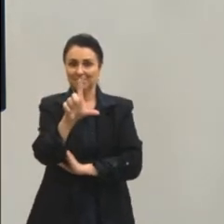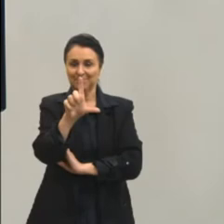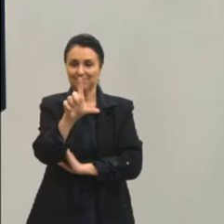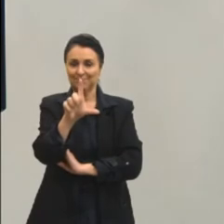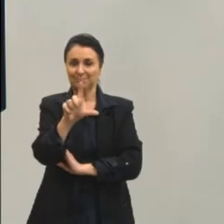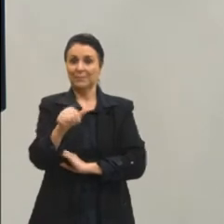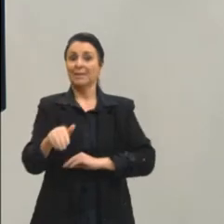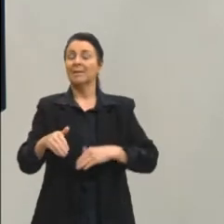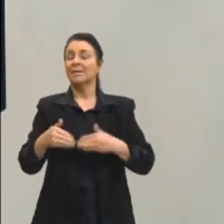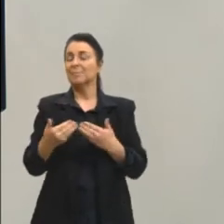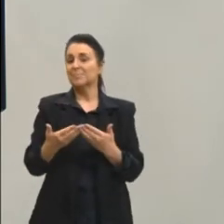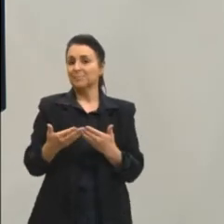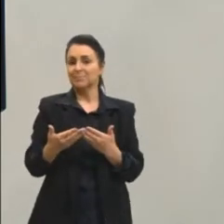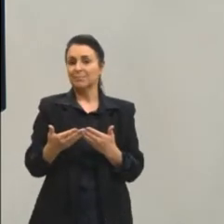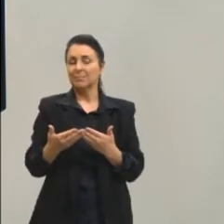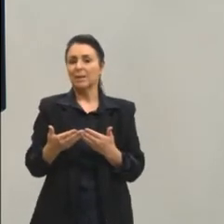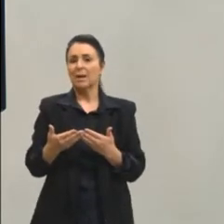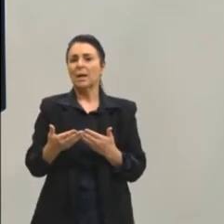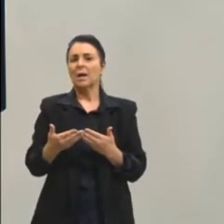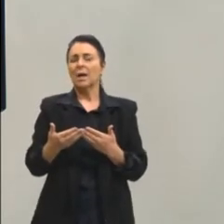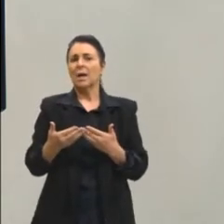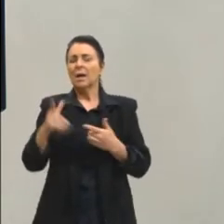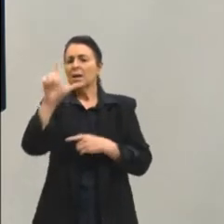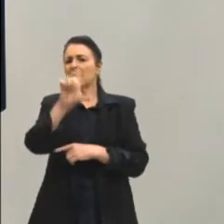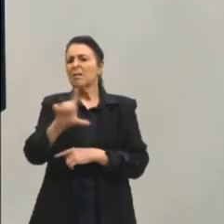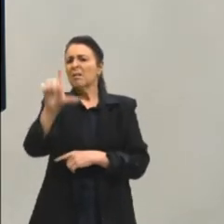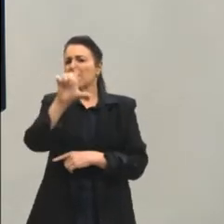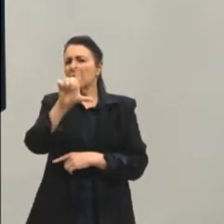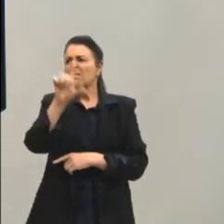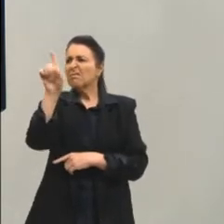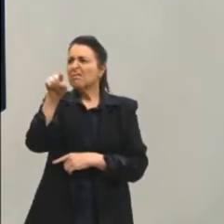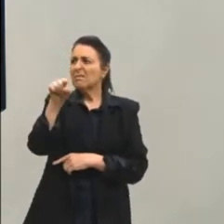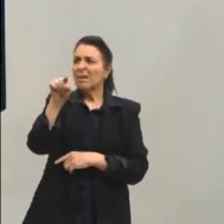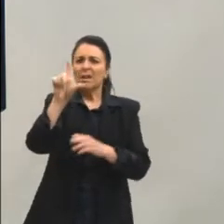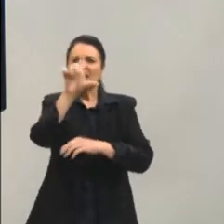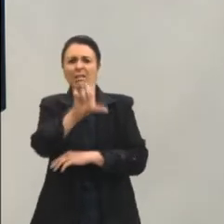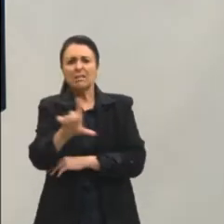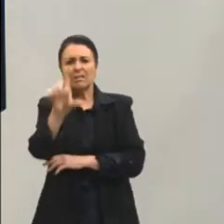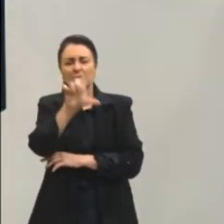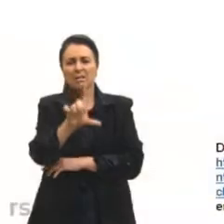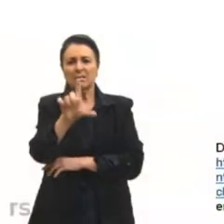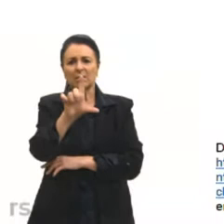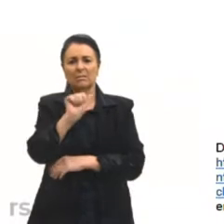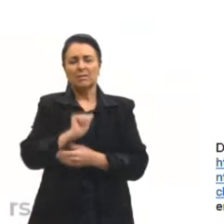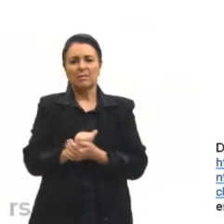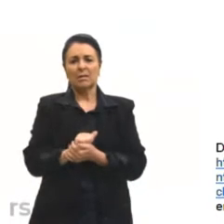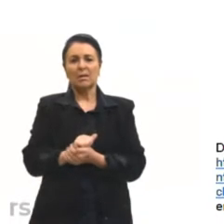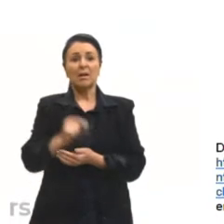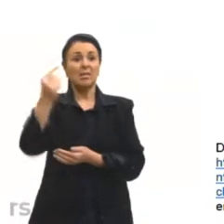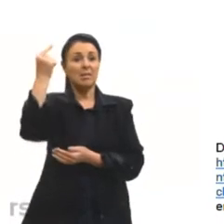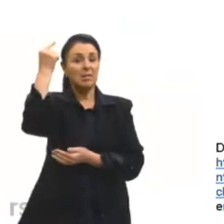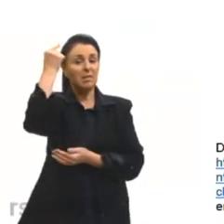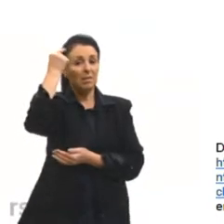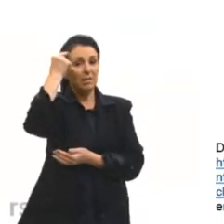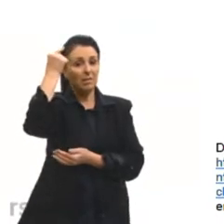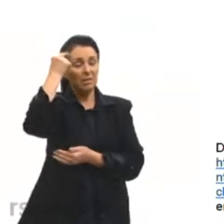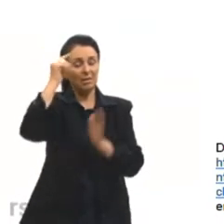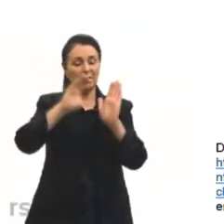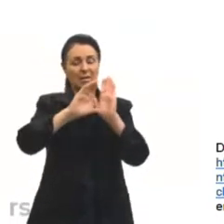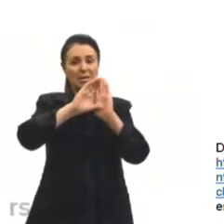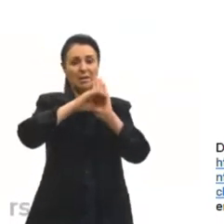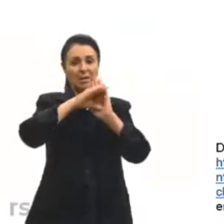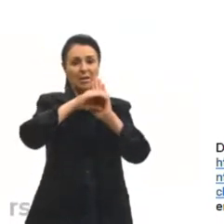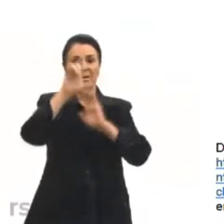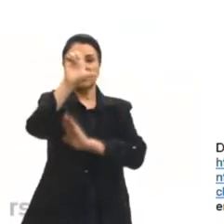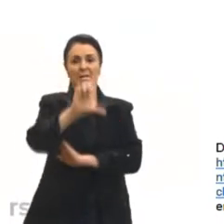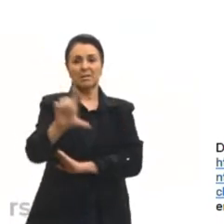Pois bem, o que é essa literatura, né? O que é literatura? Para pensar no conceito de